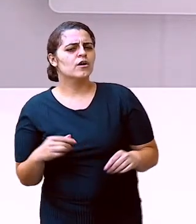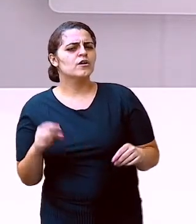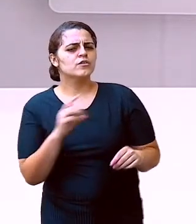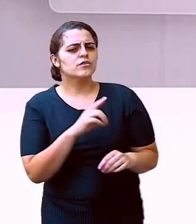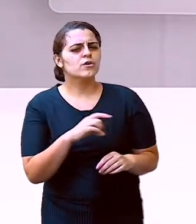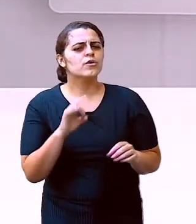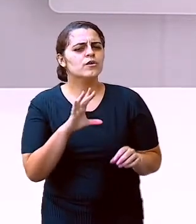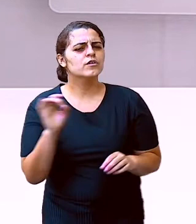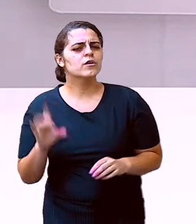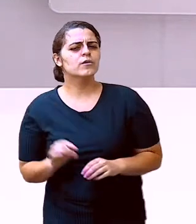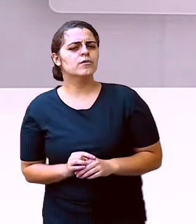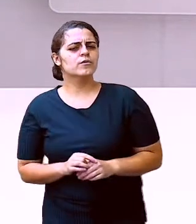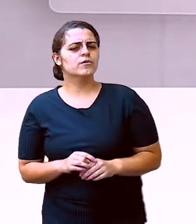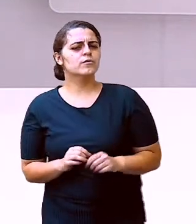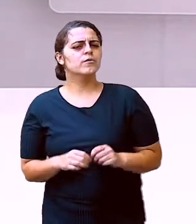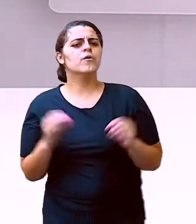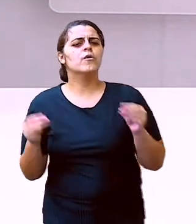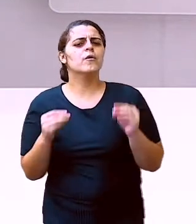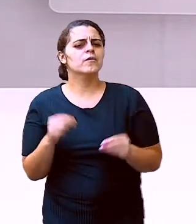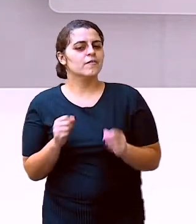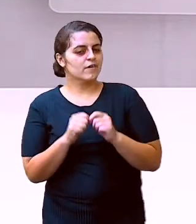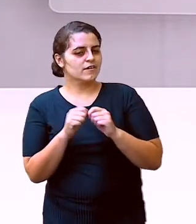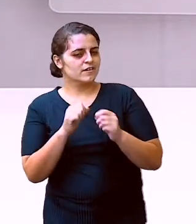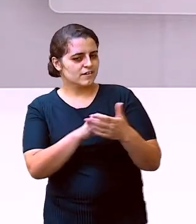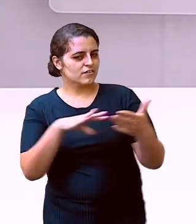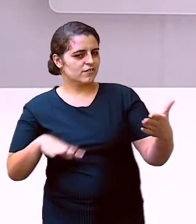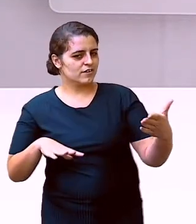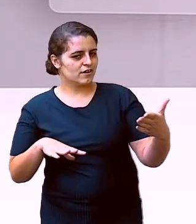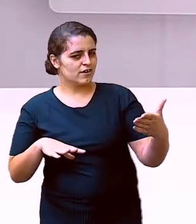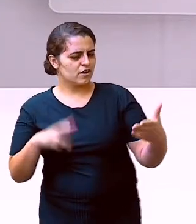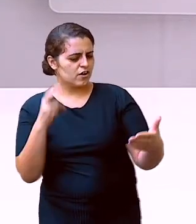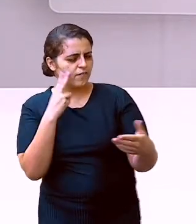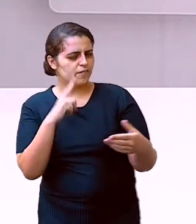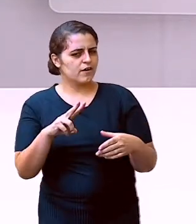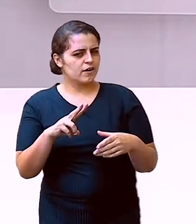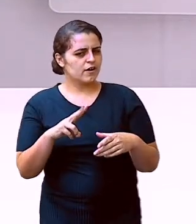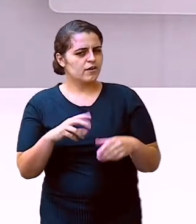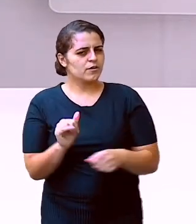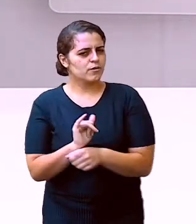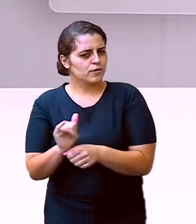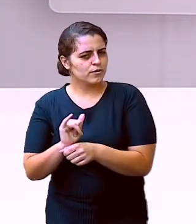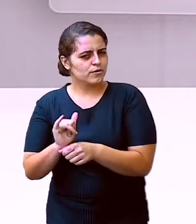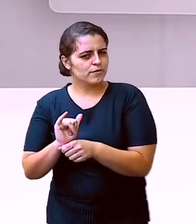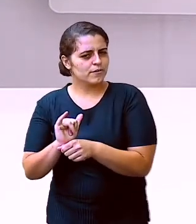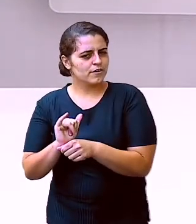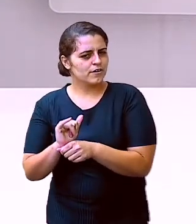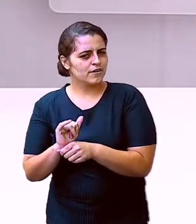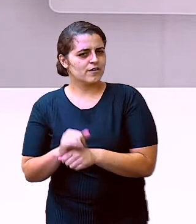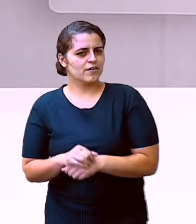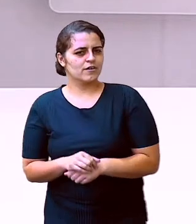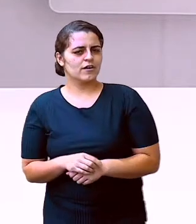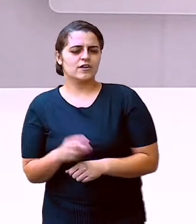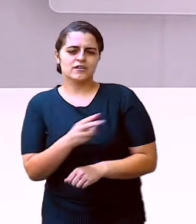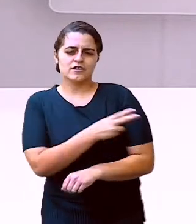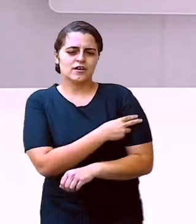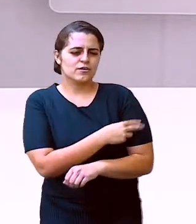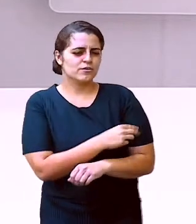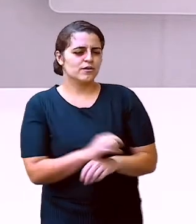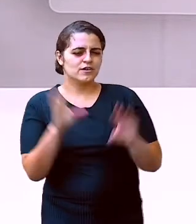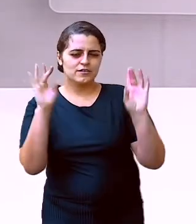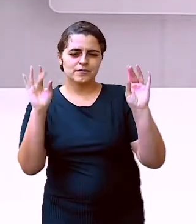acompanhando todas as atividades da plataforma? Assistindo às aulas no YouTube? Eita, segundo ano